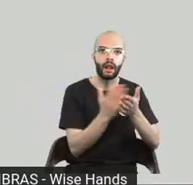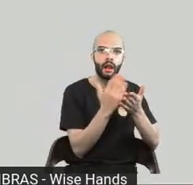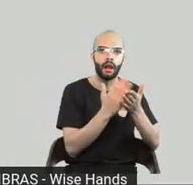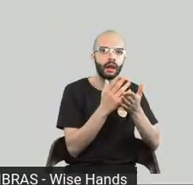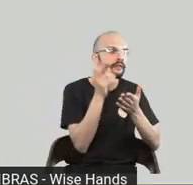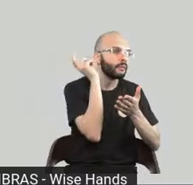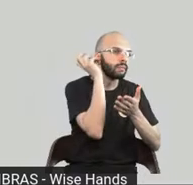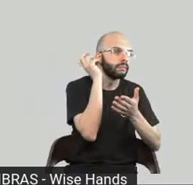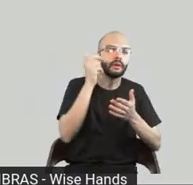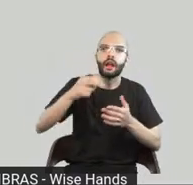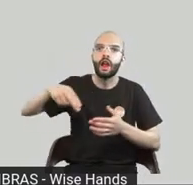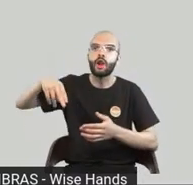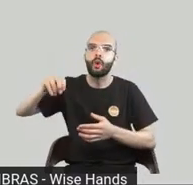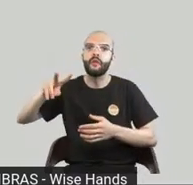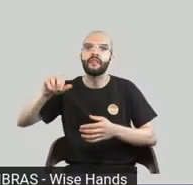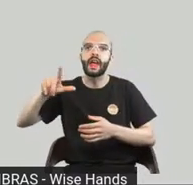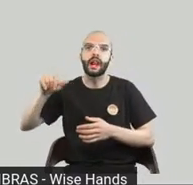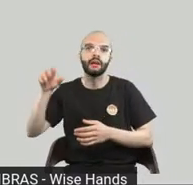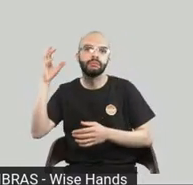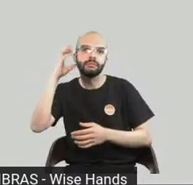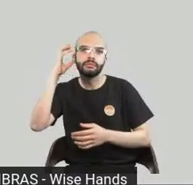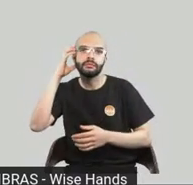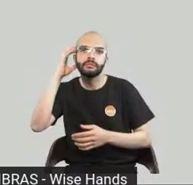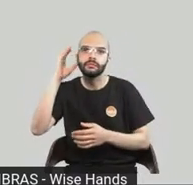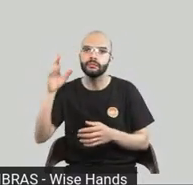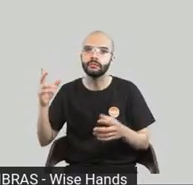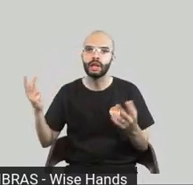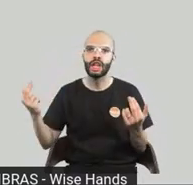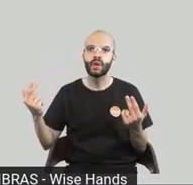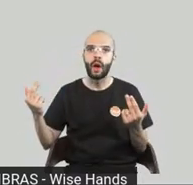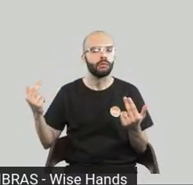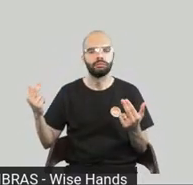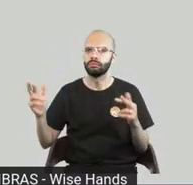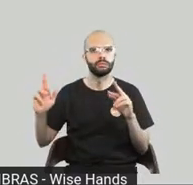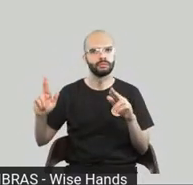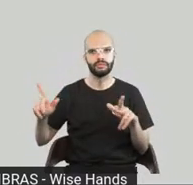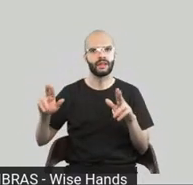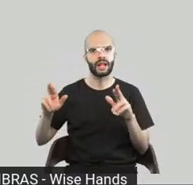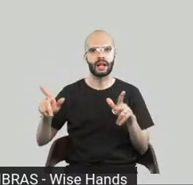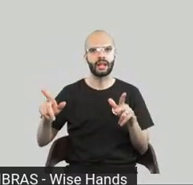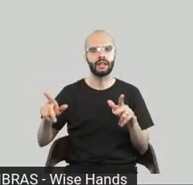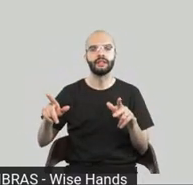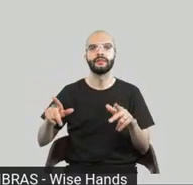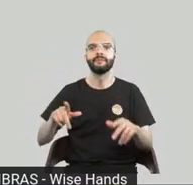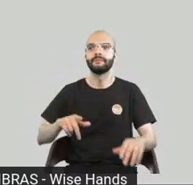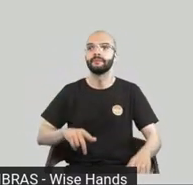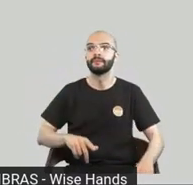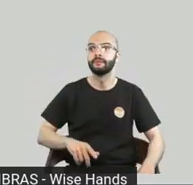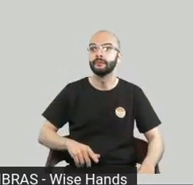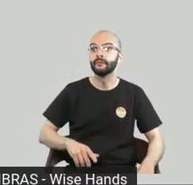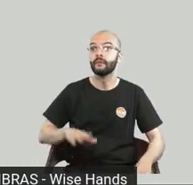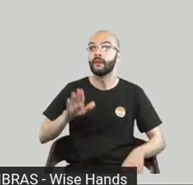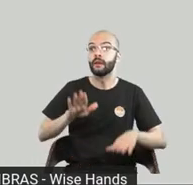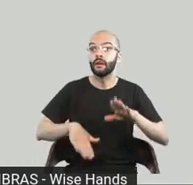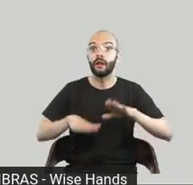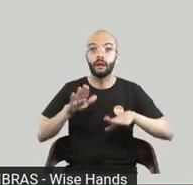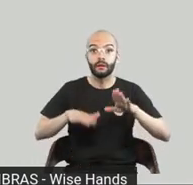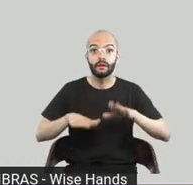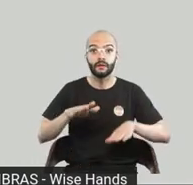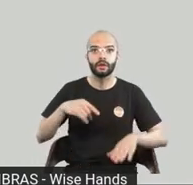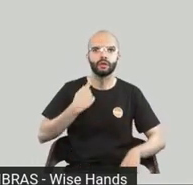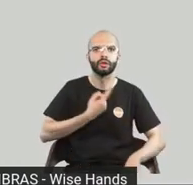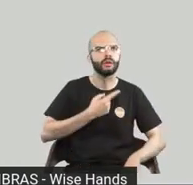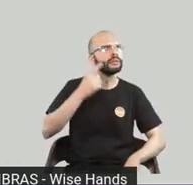limiar de repente com a inteligência artificial a gente percebe que as assistências virtuais cada vez mais a voz está ficando super natural será que daqui